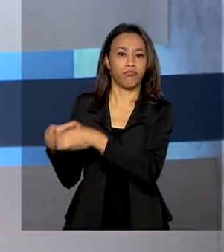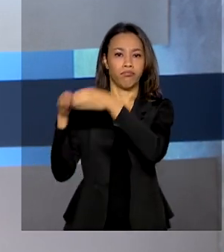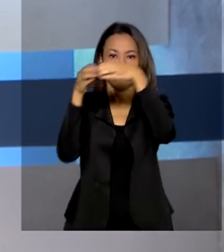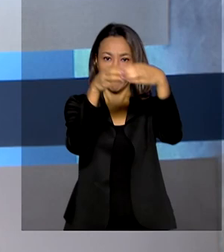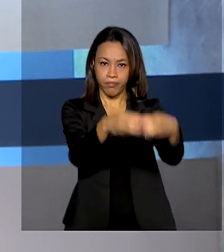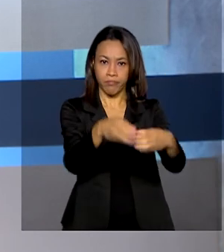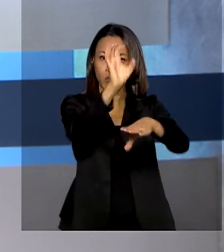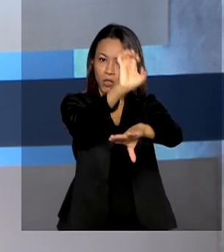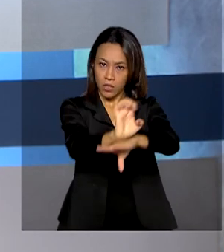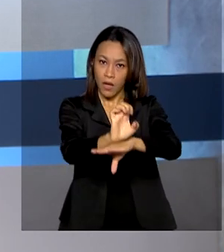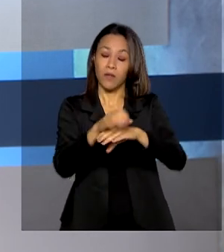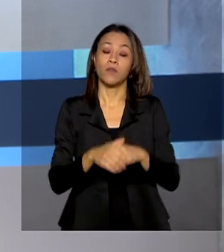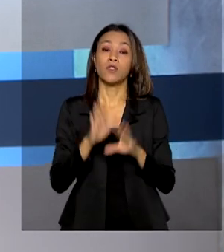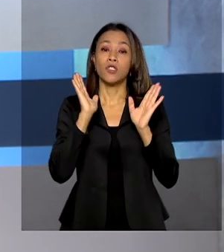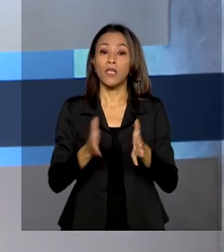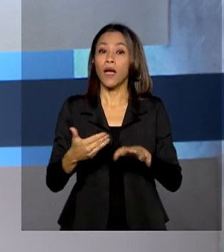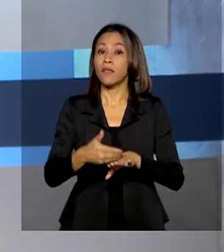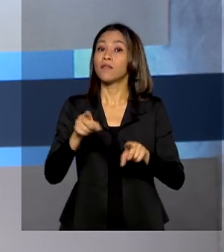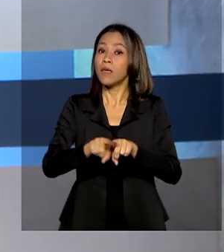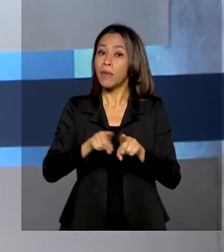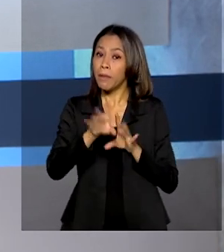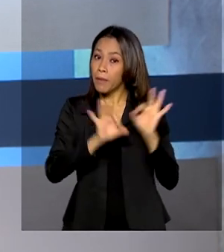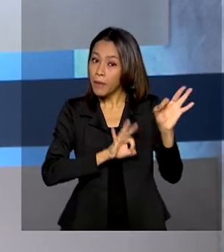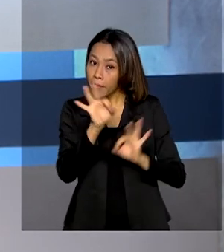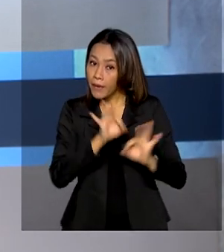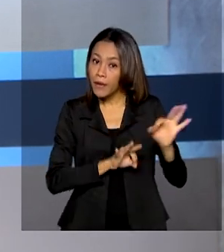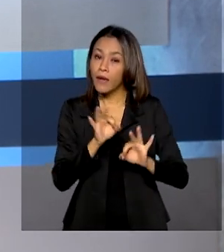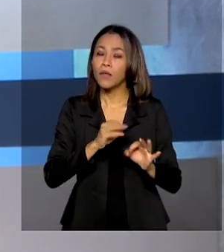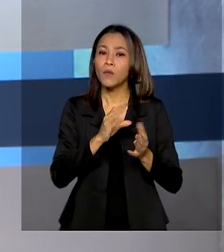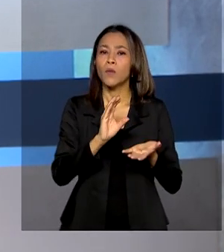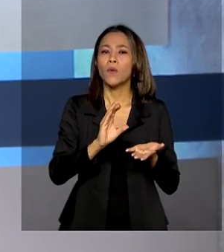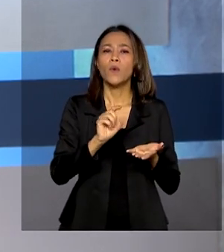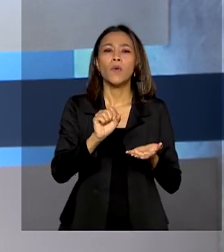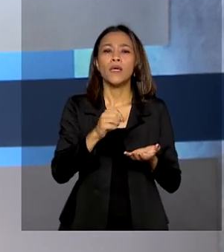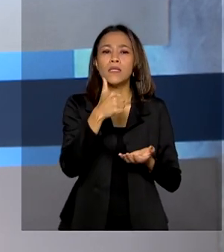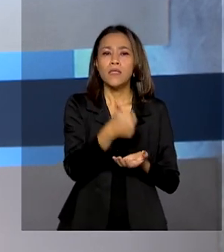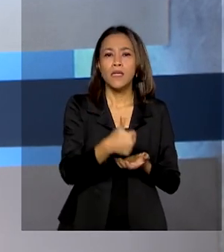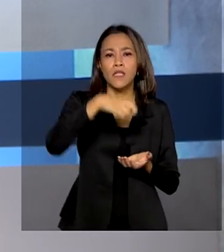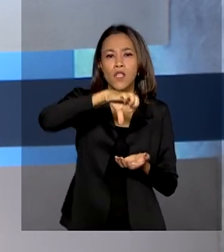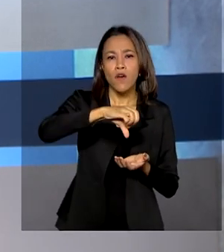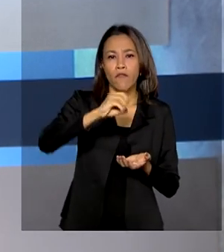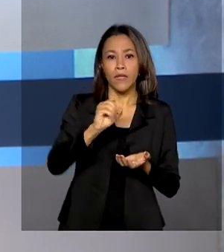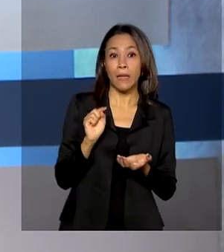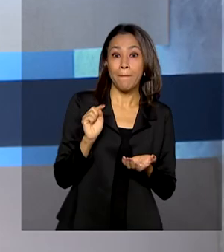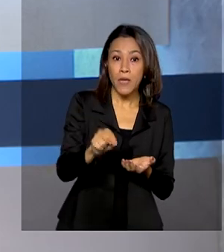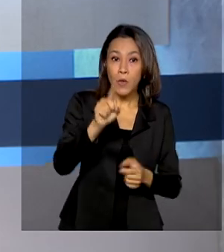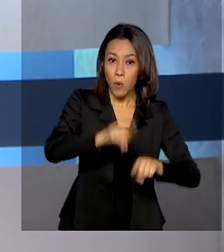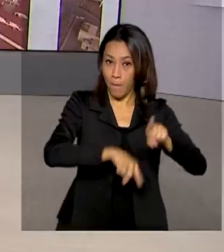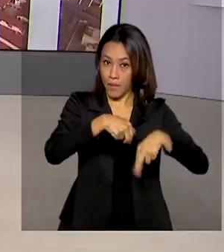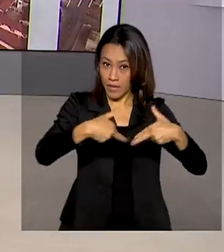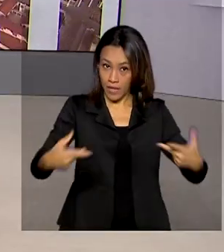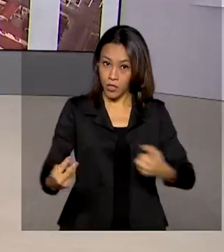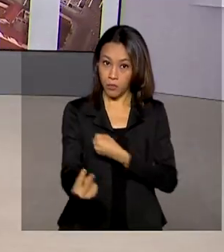Médicos. E foram providenciados ainda o envio de 190 mil equipamentos de proteção individual.